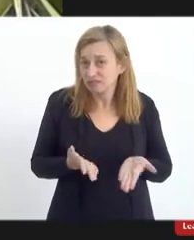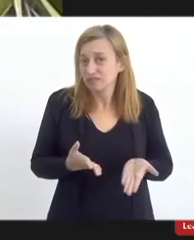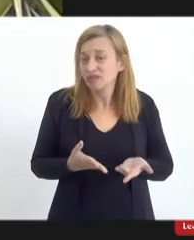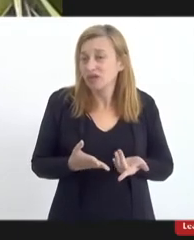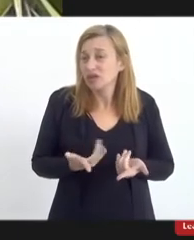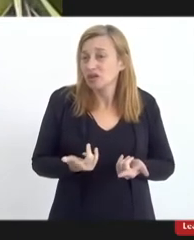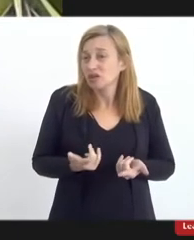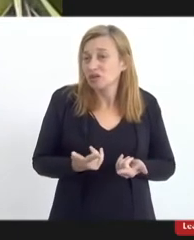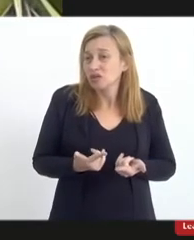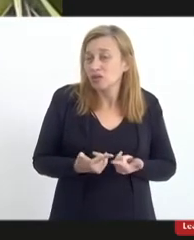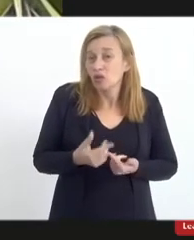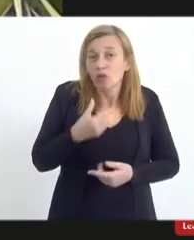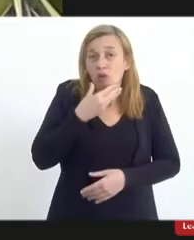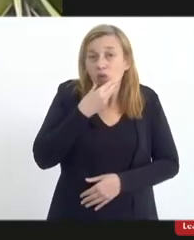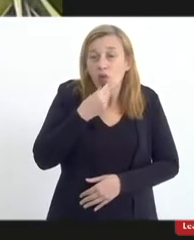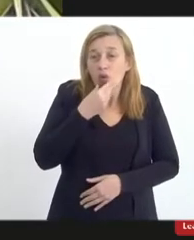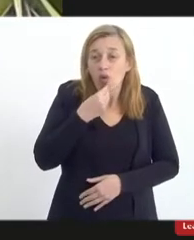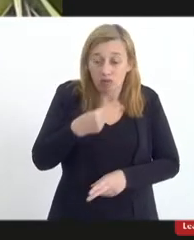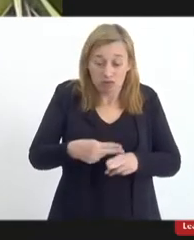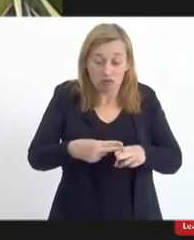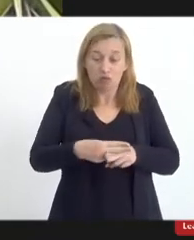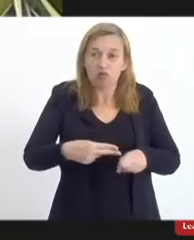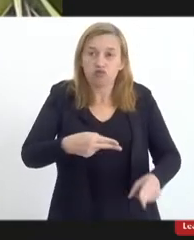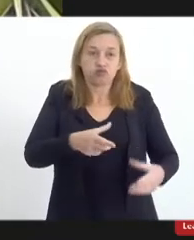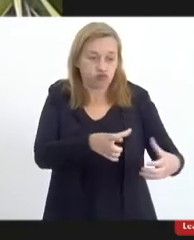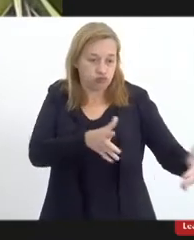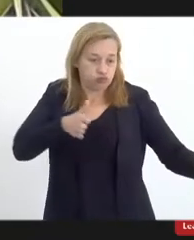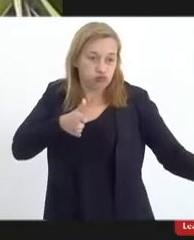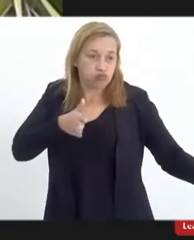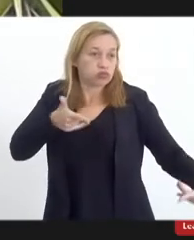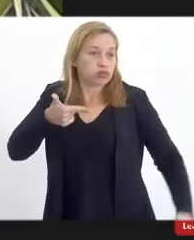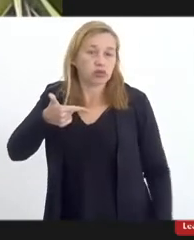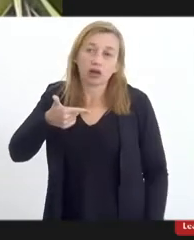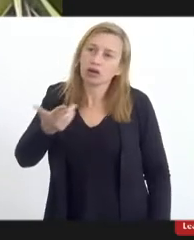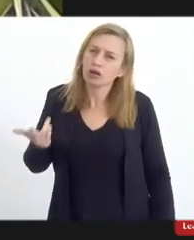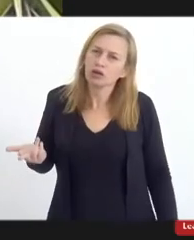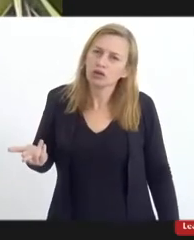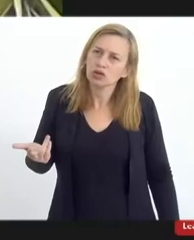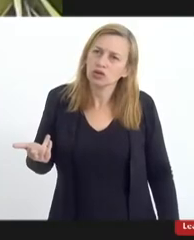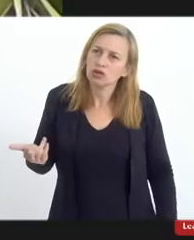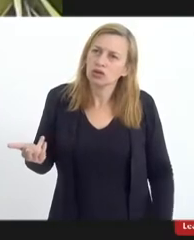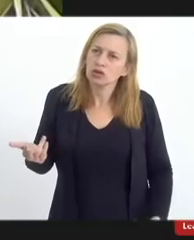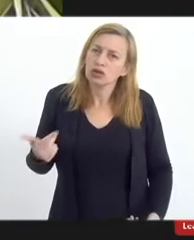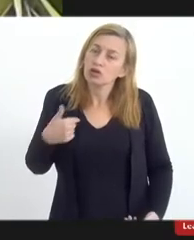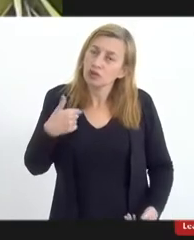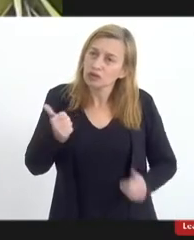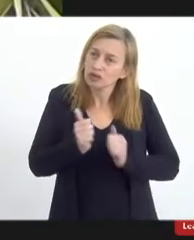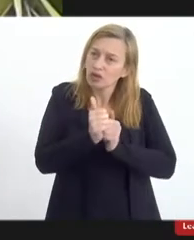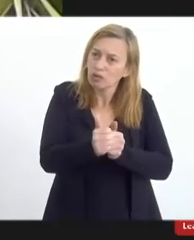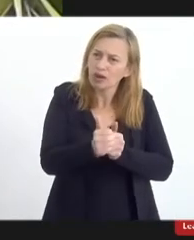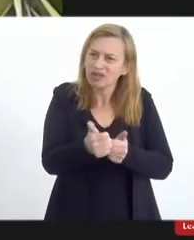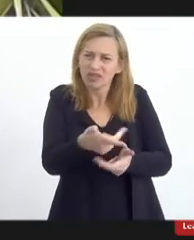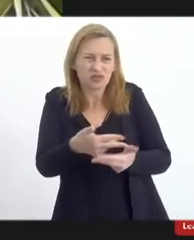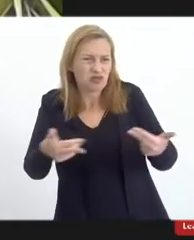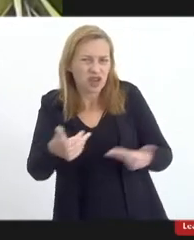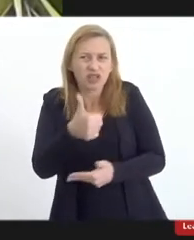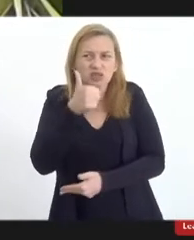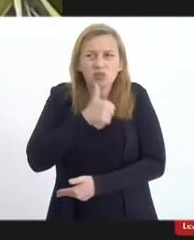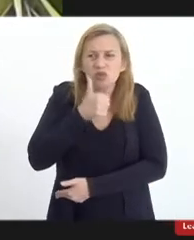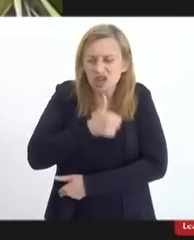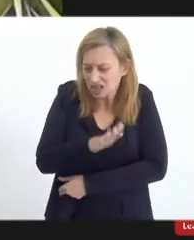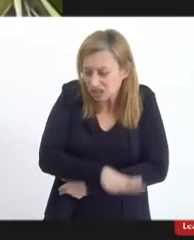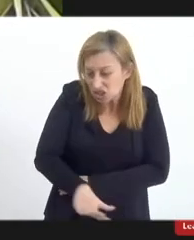né, um homem portando um facão na sua direção, e você acompanhada com várias mulheres e